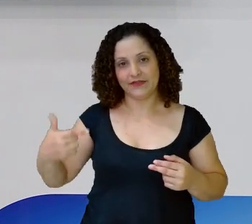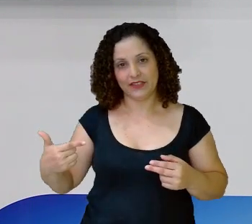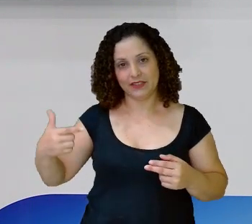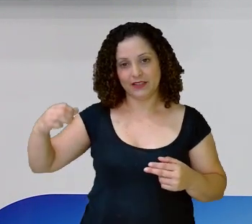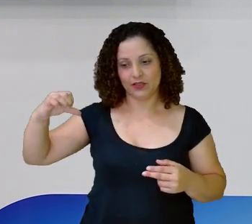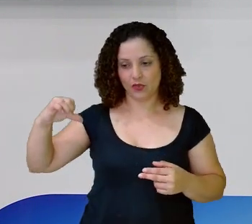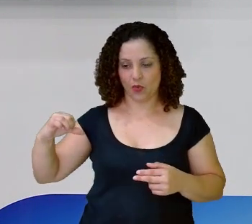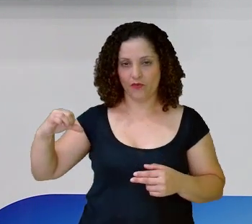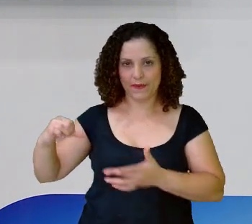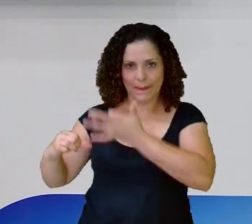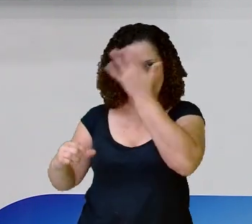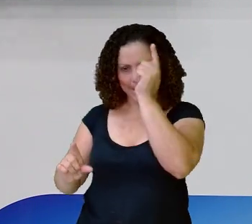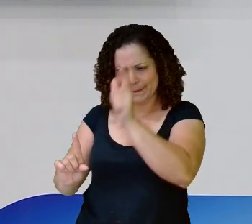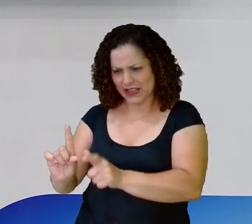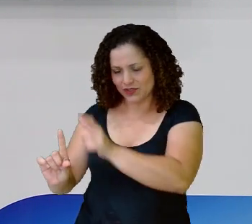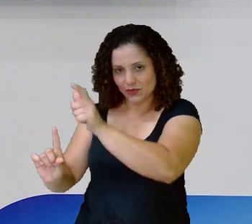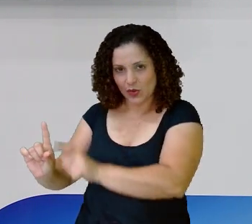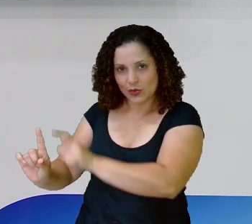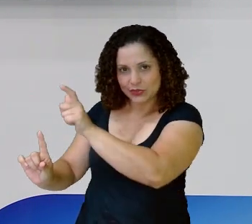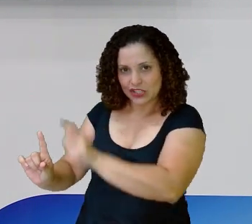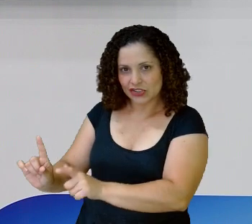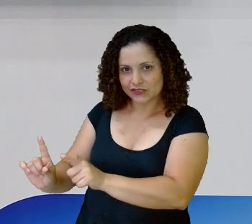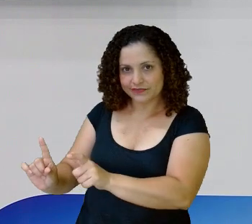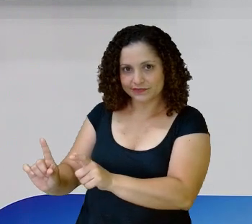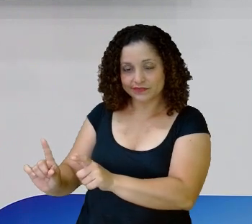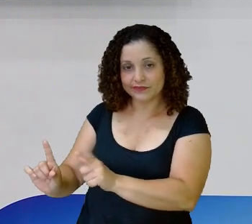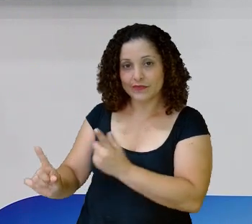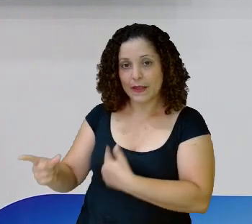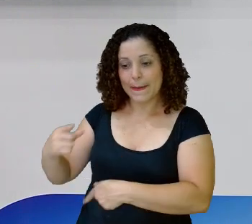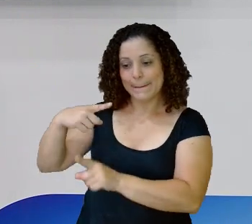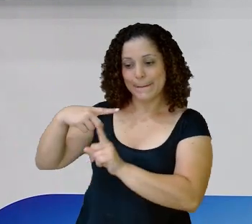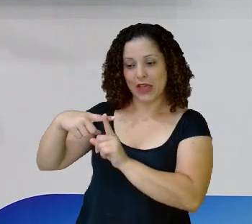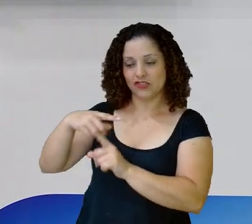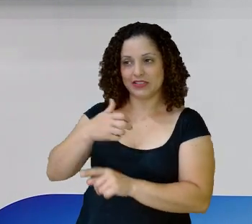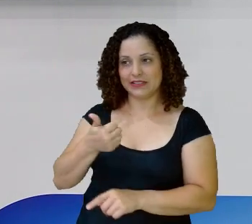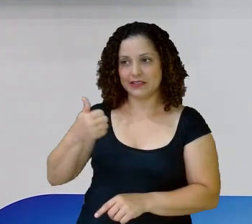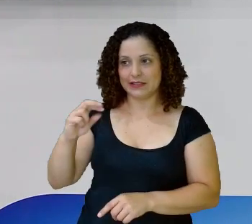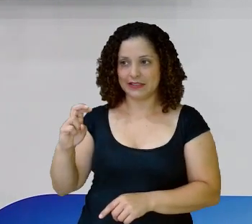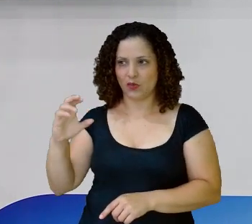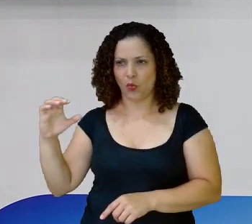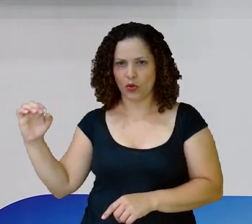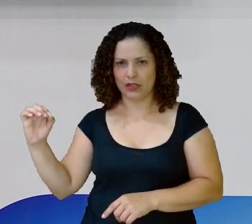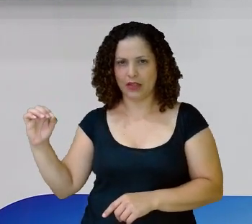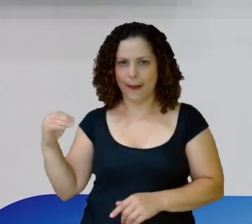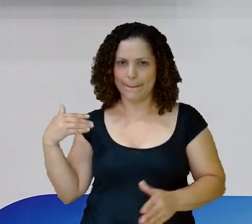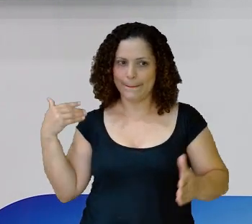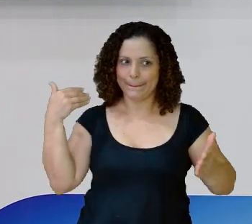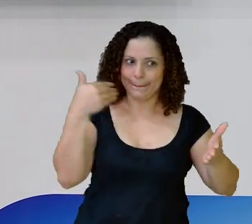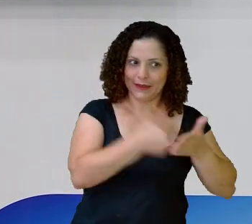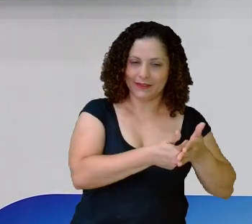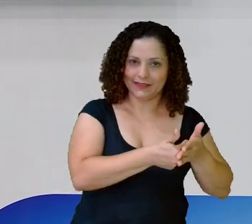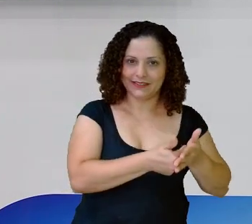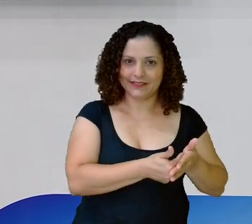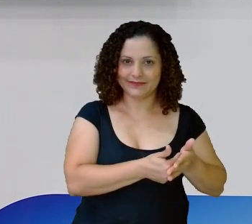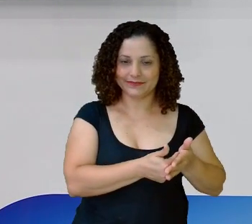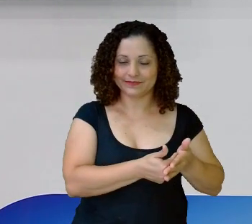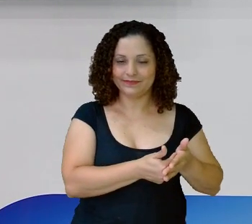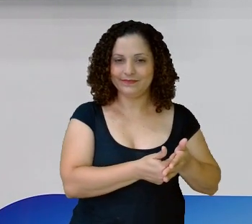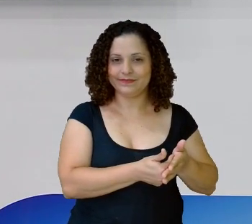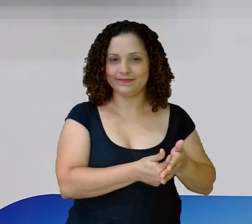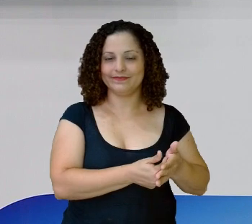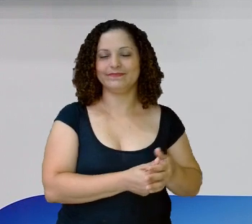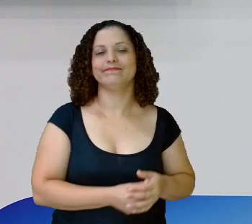foliões Do galo E folia E acrescentar Mais 150 Será que se aproxima Mais de 520?